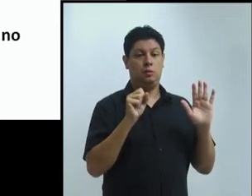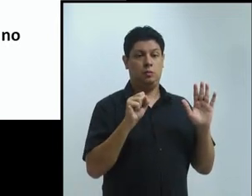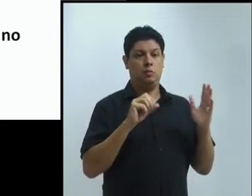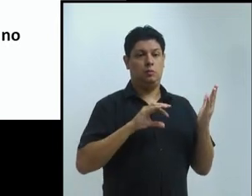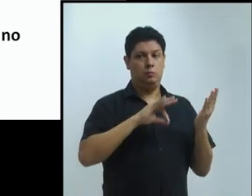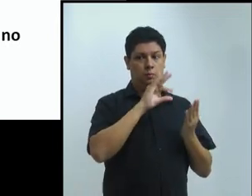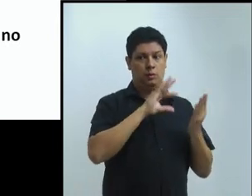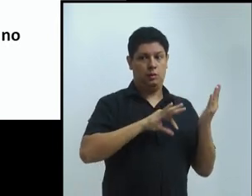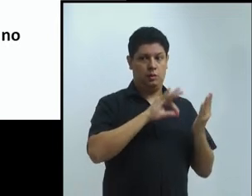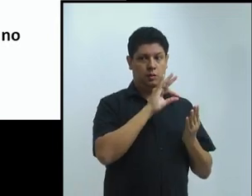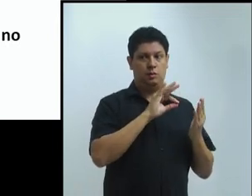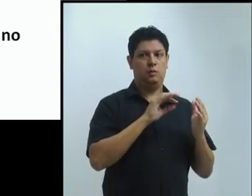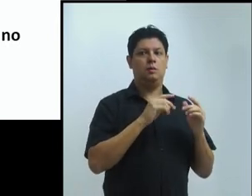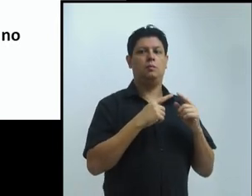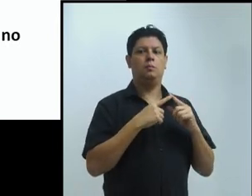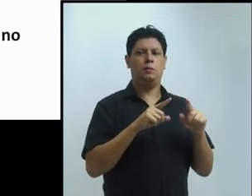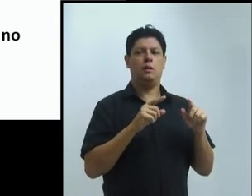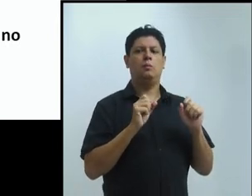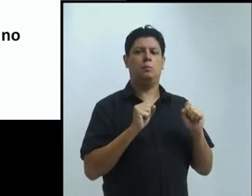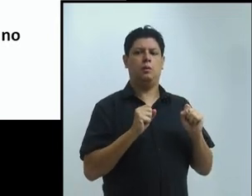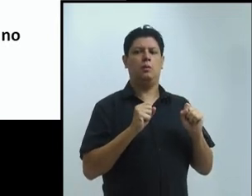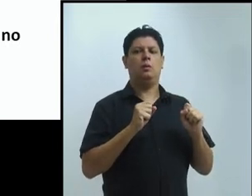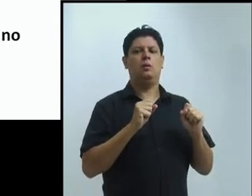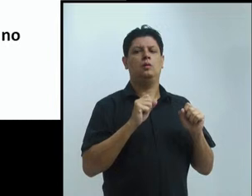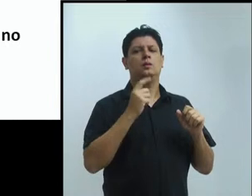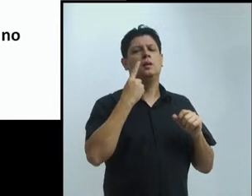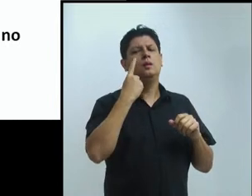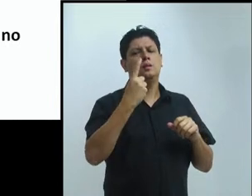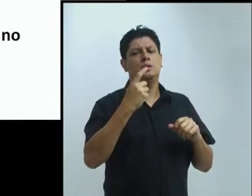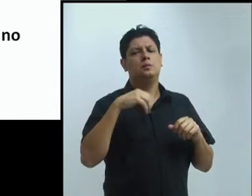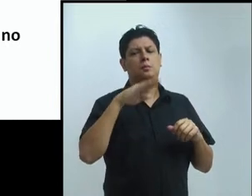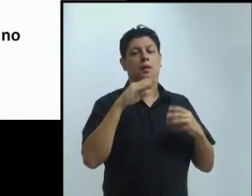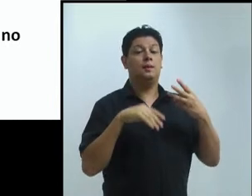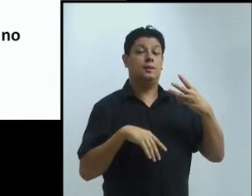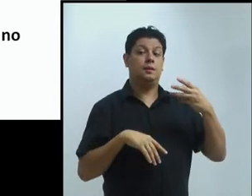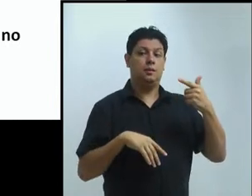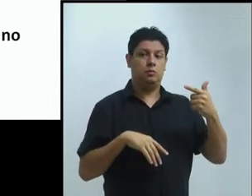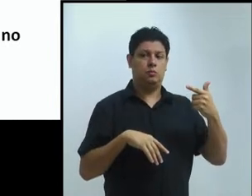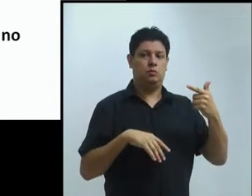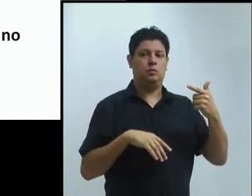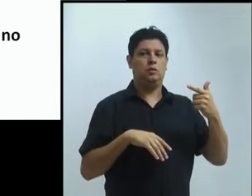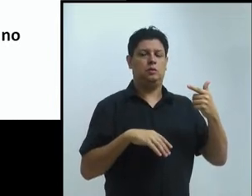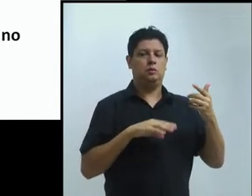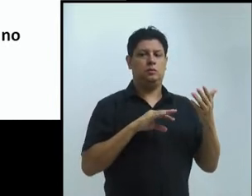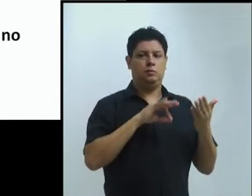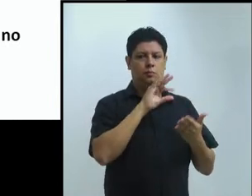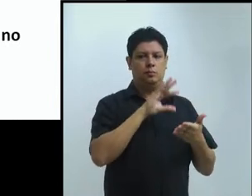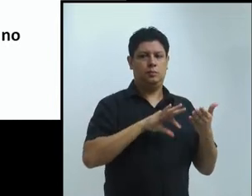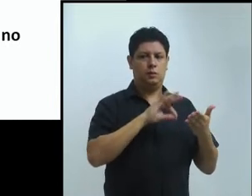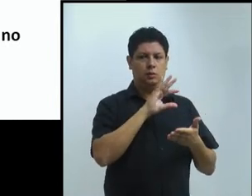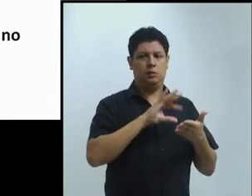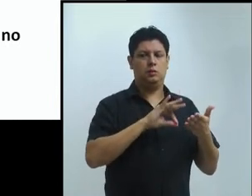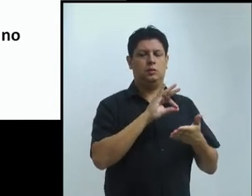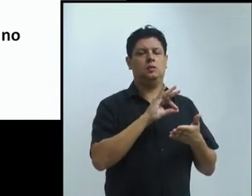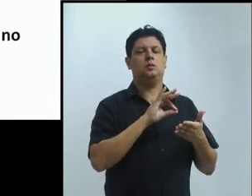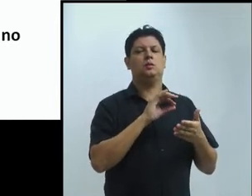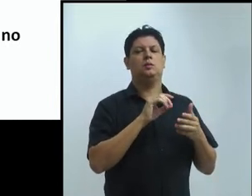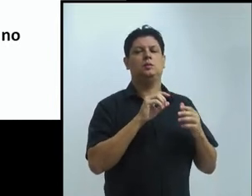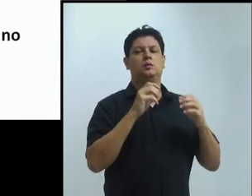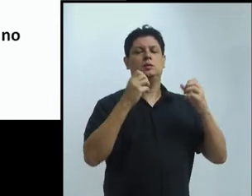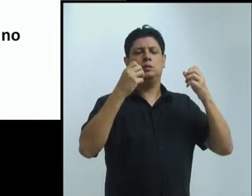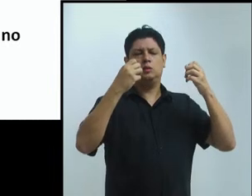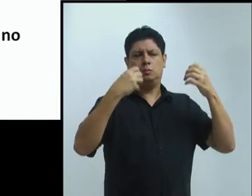mesmo que tem lá. Então, neste documento, você tem lá ações de fomento à